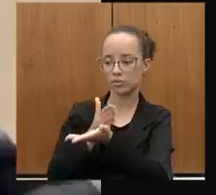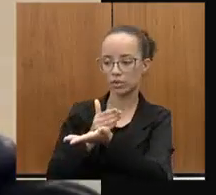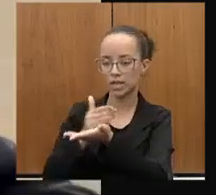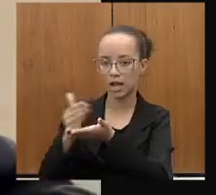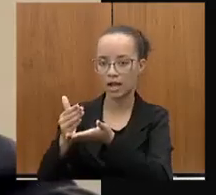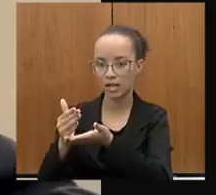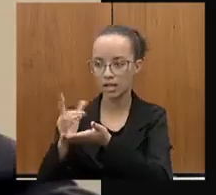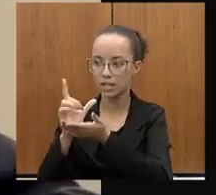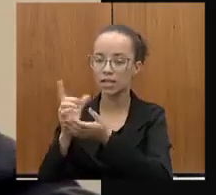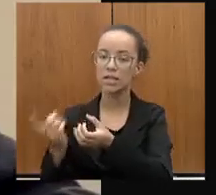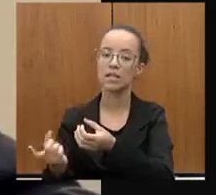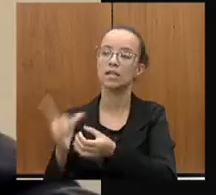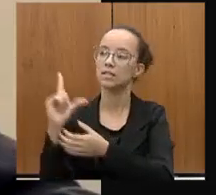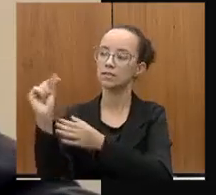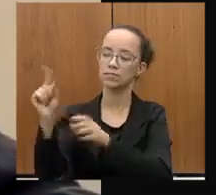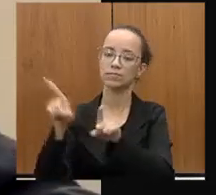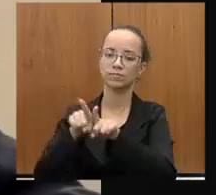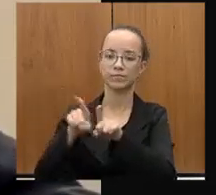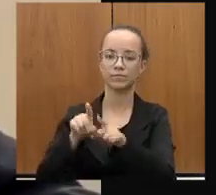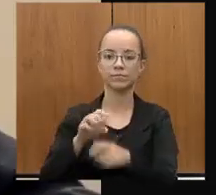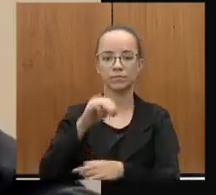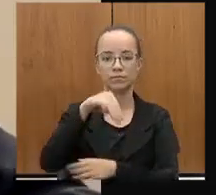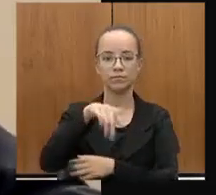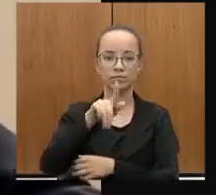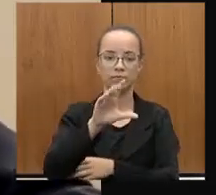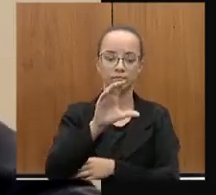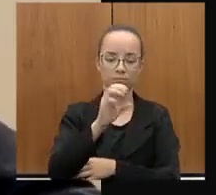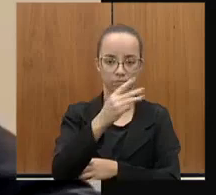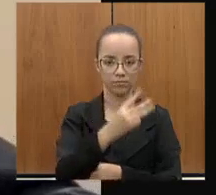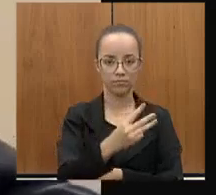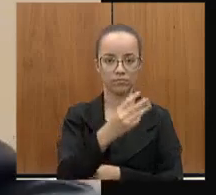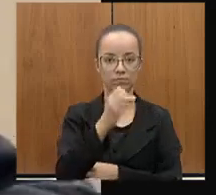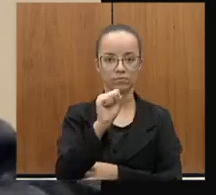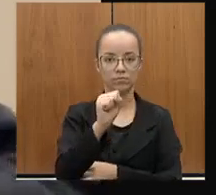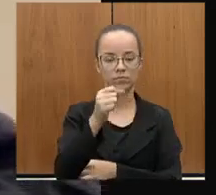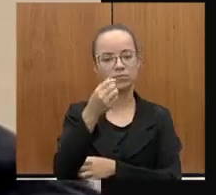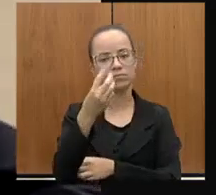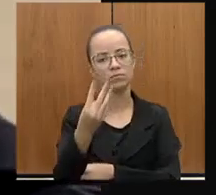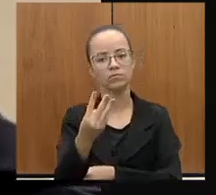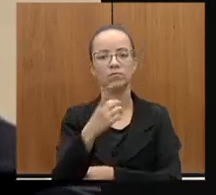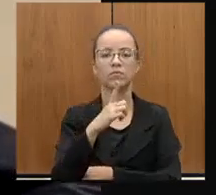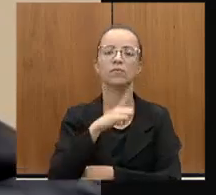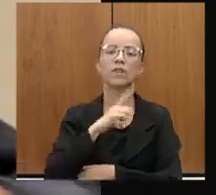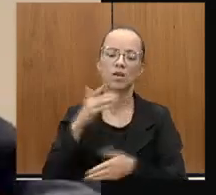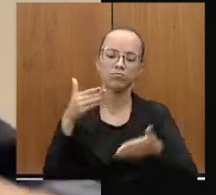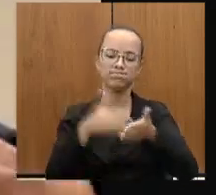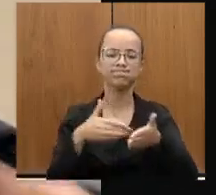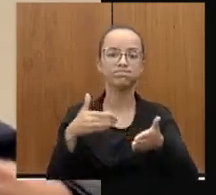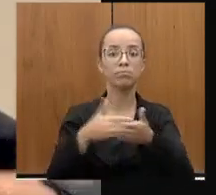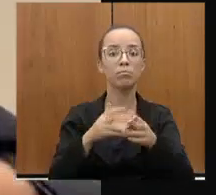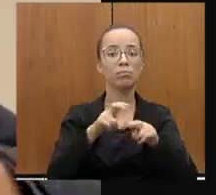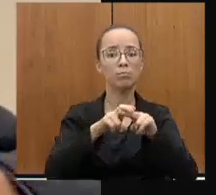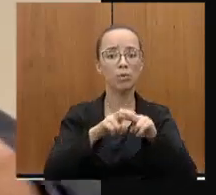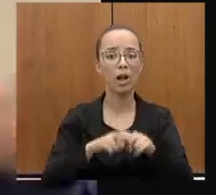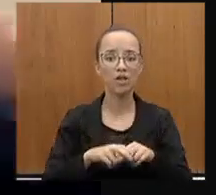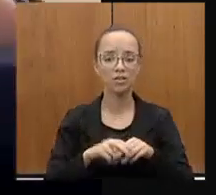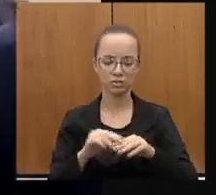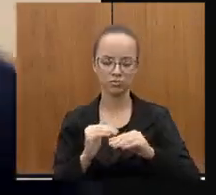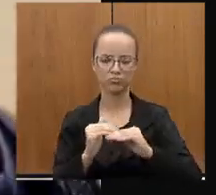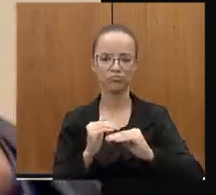trecho da MGC 383 está interditado por conta de erosão das